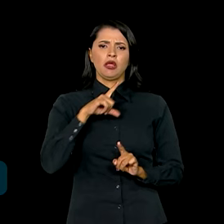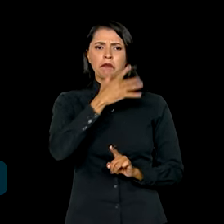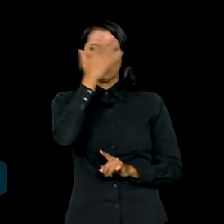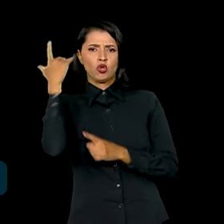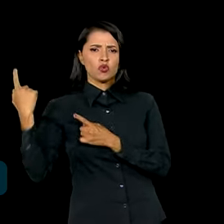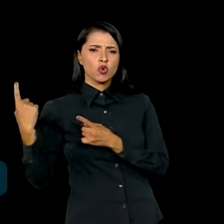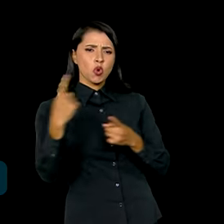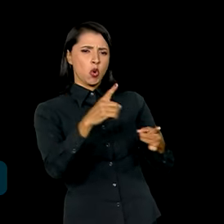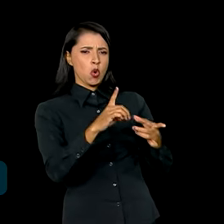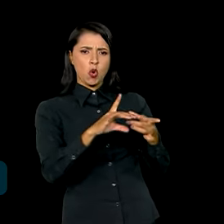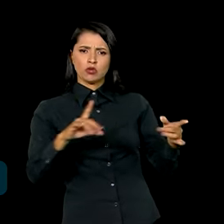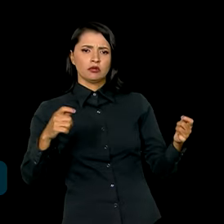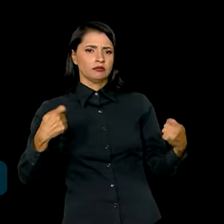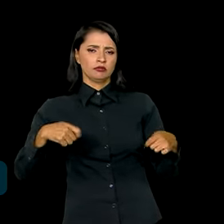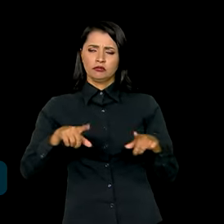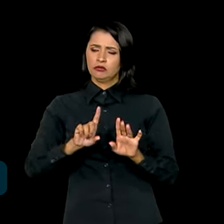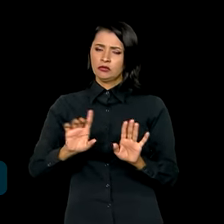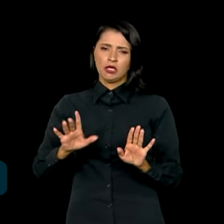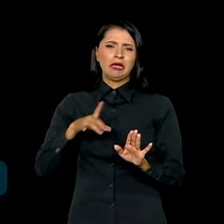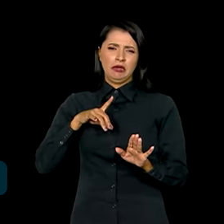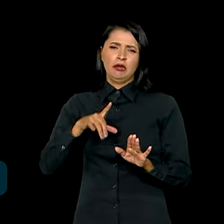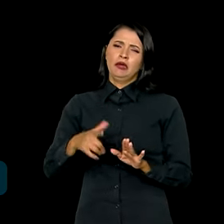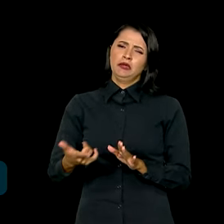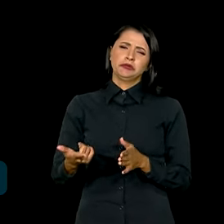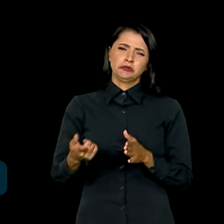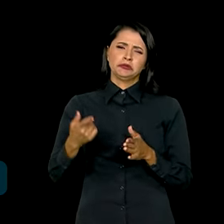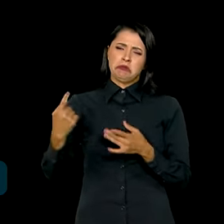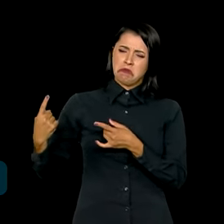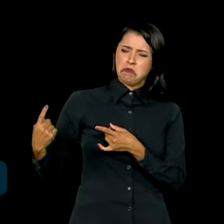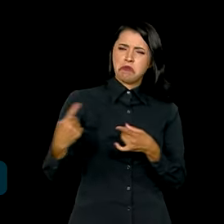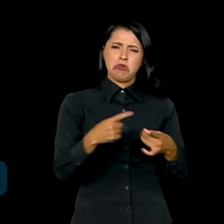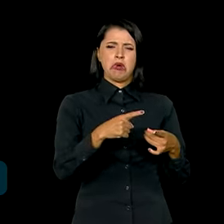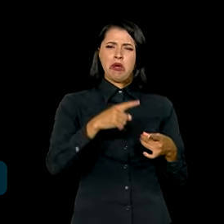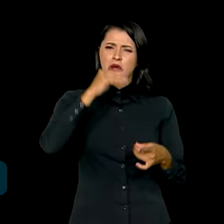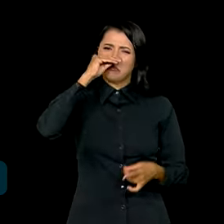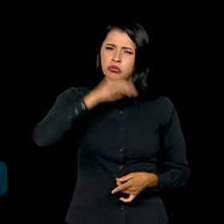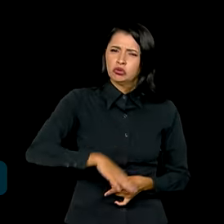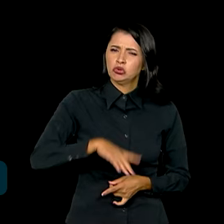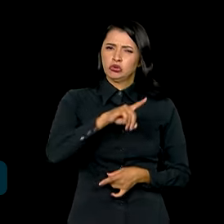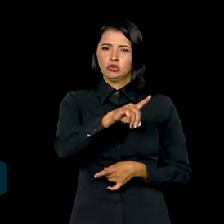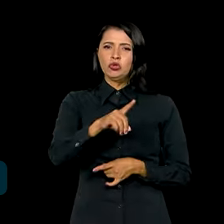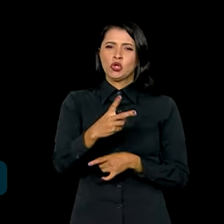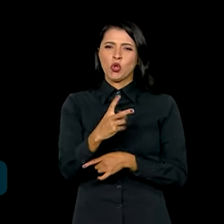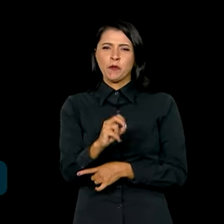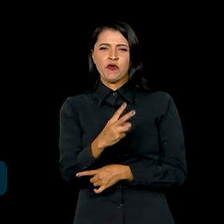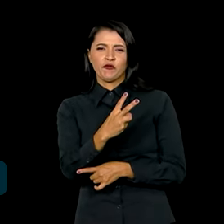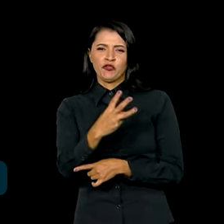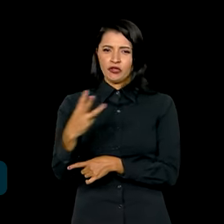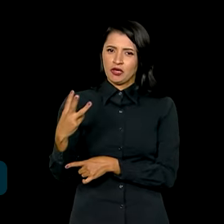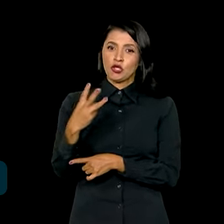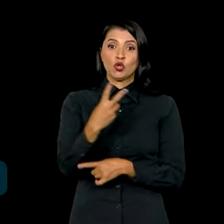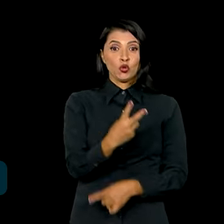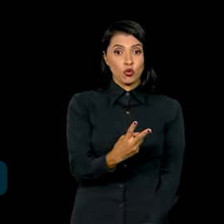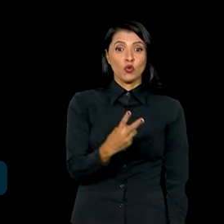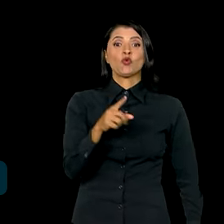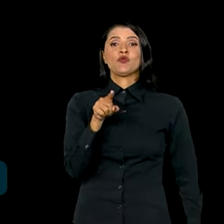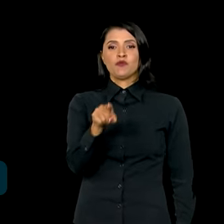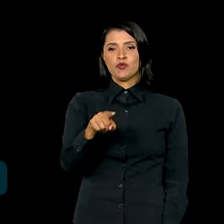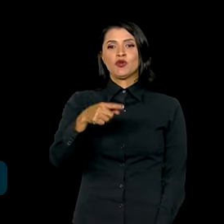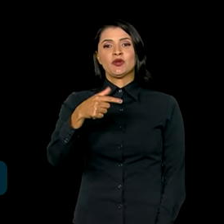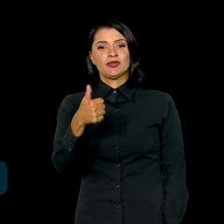democracia. Desde o ato covarde de 8 de janeiro de 2023, 2.170